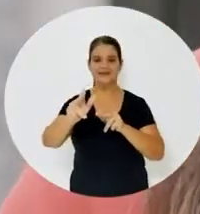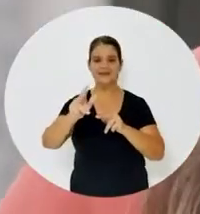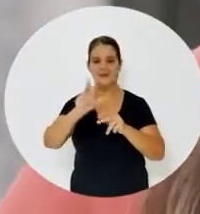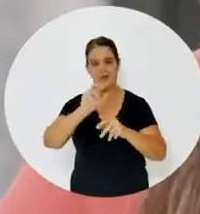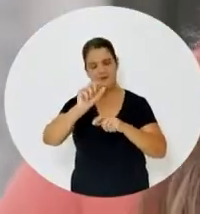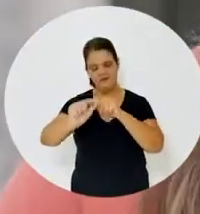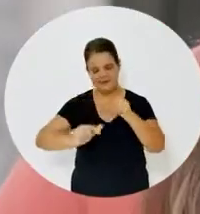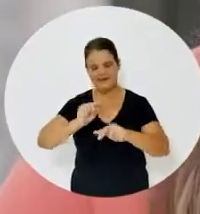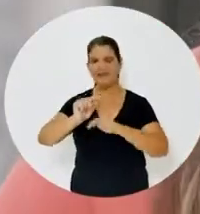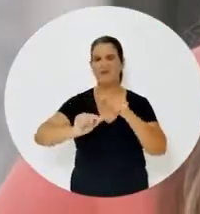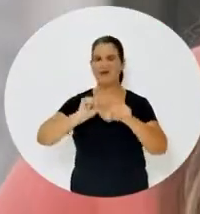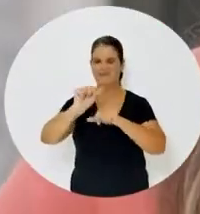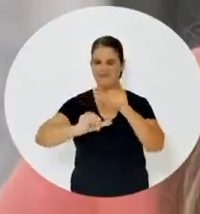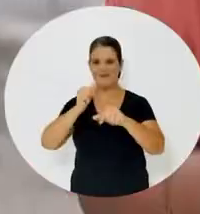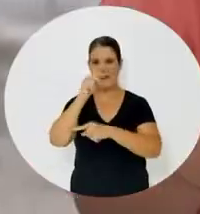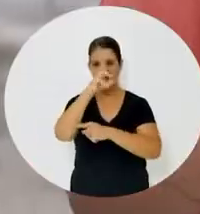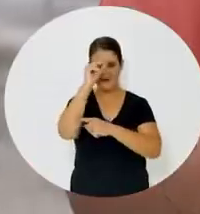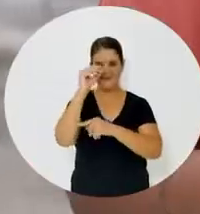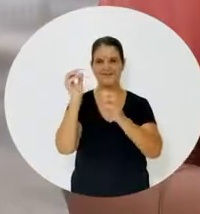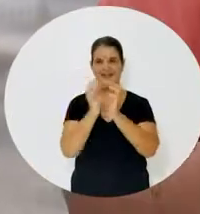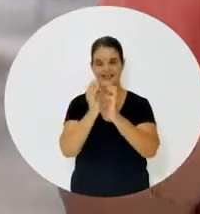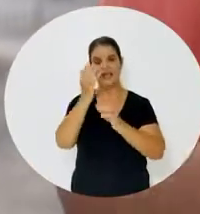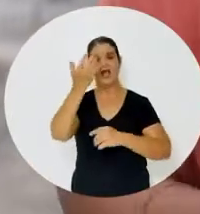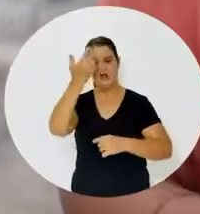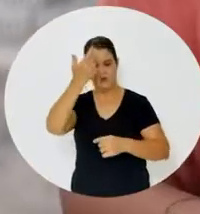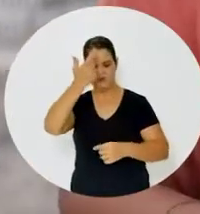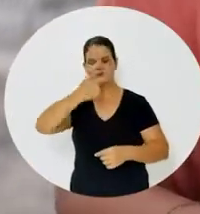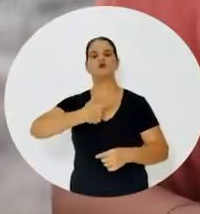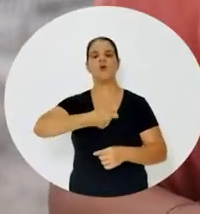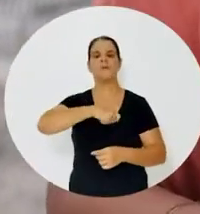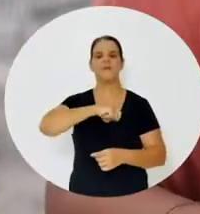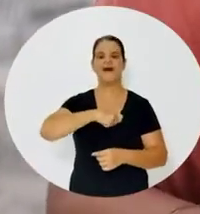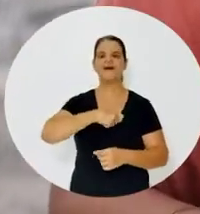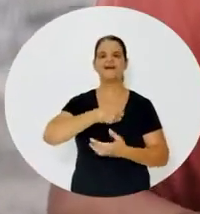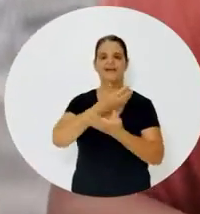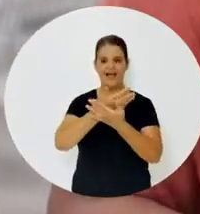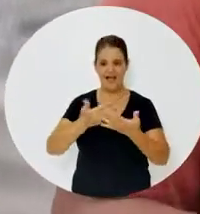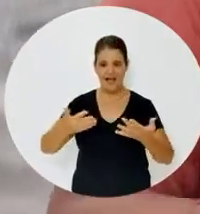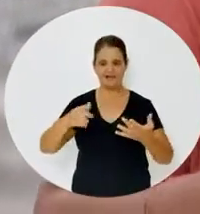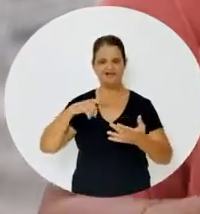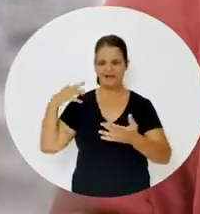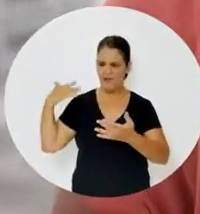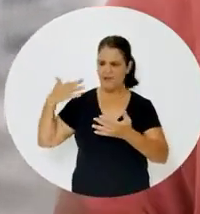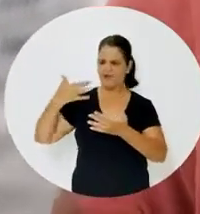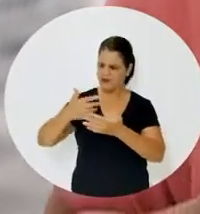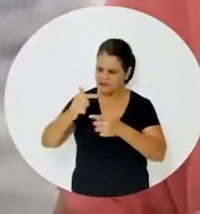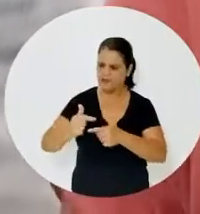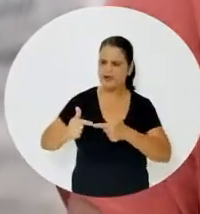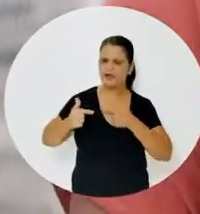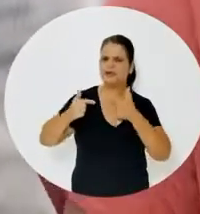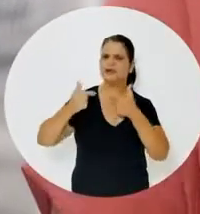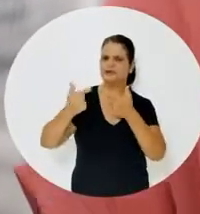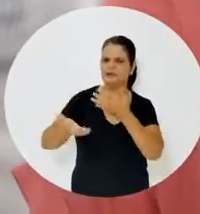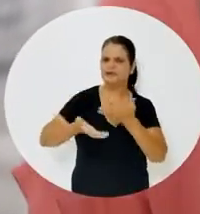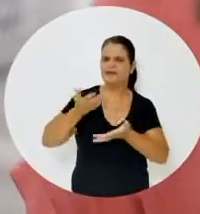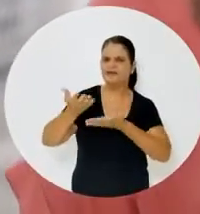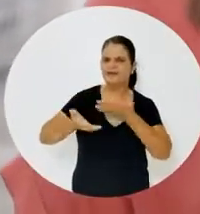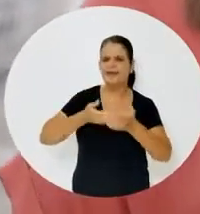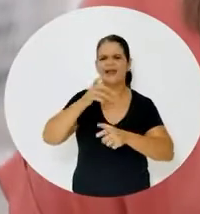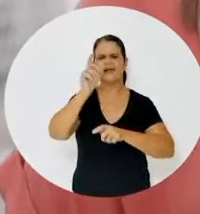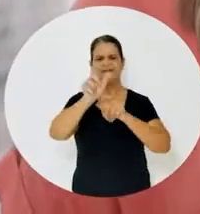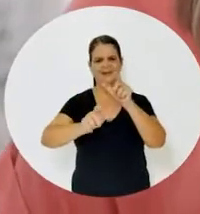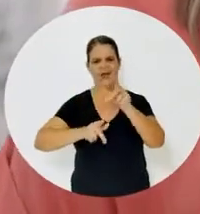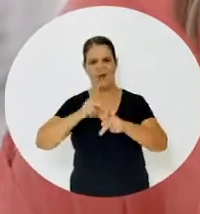atuar quando for prefeita do Recife. Eu sou Marília Raj. Tenho uma trajetória de luta, de muita dedicação ao povo do